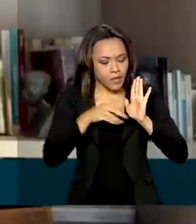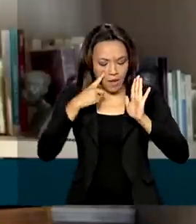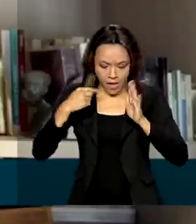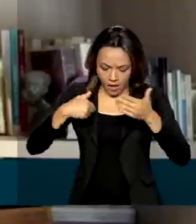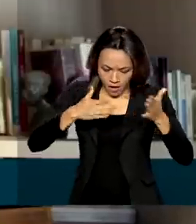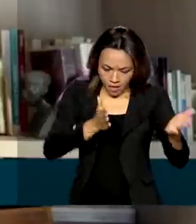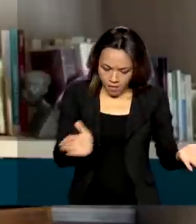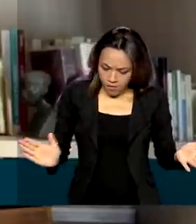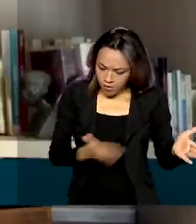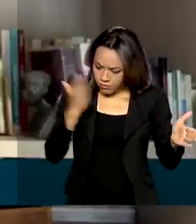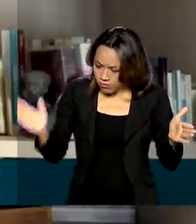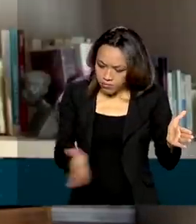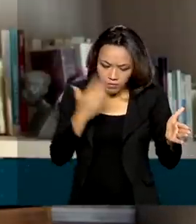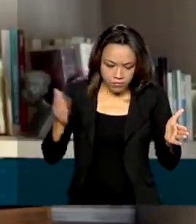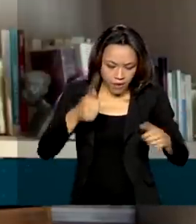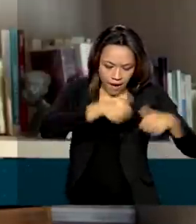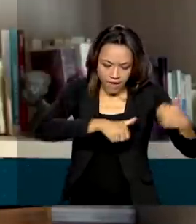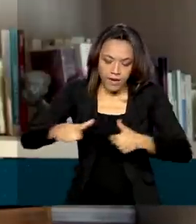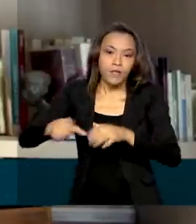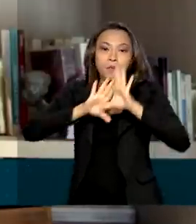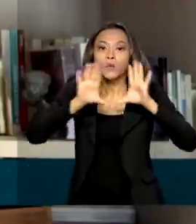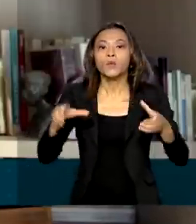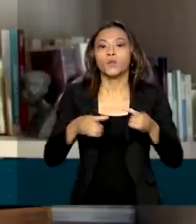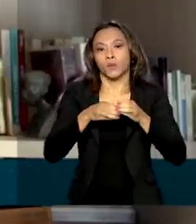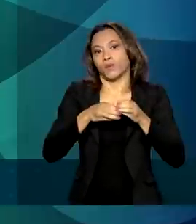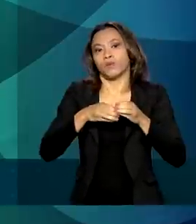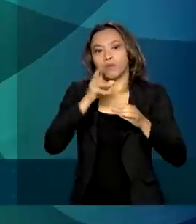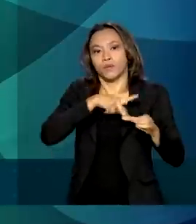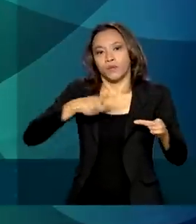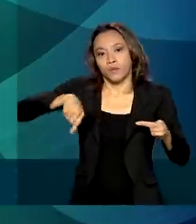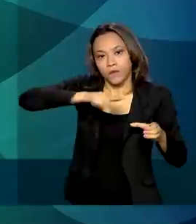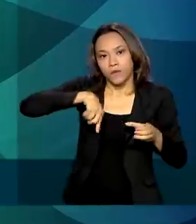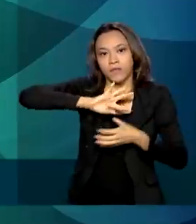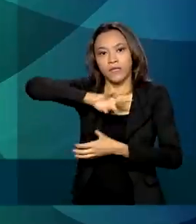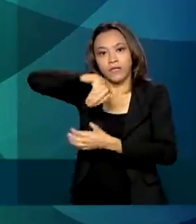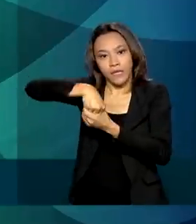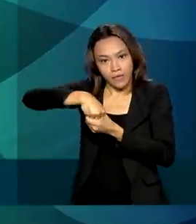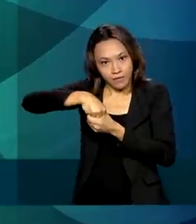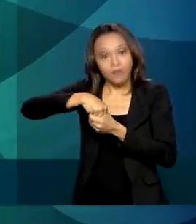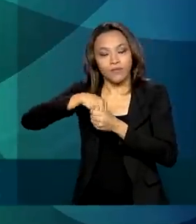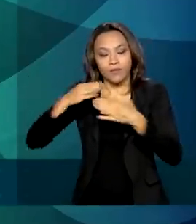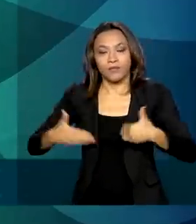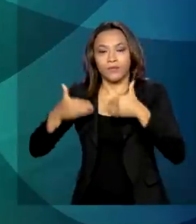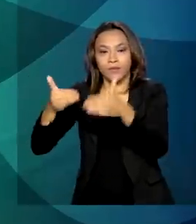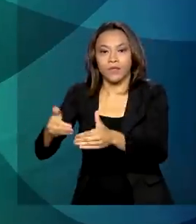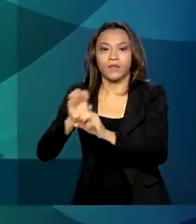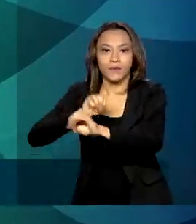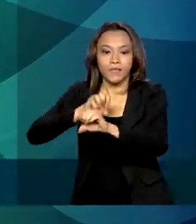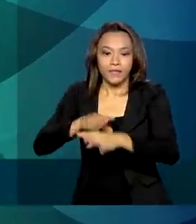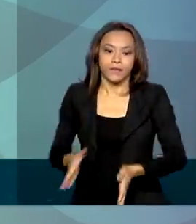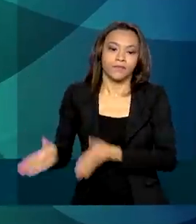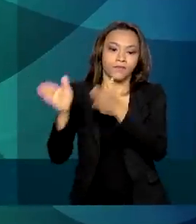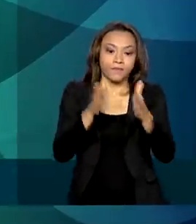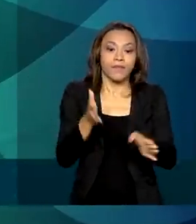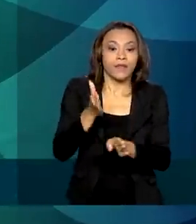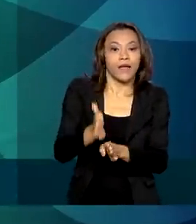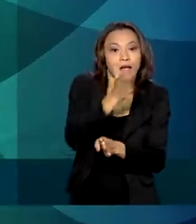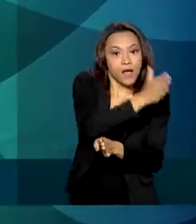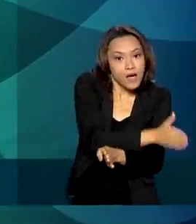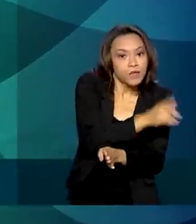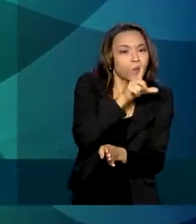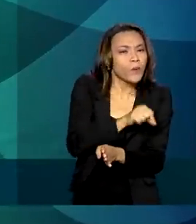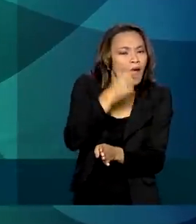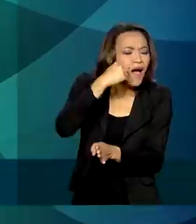avaliadas por uma equipe do Ministério da Educação. Elas passam por uma etapa que se chama avaliação pedagógica. Essa